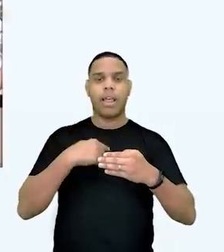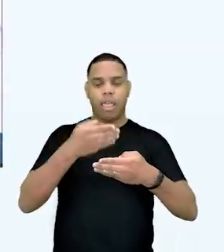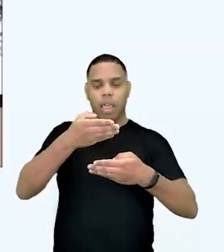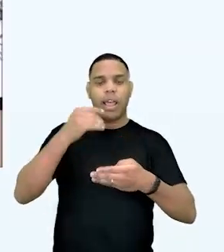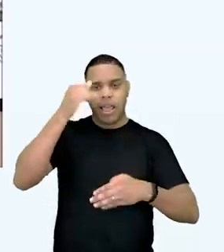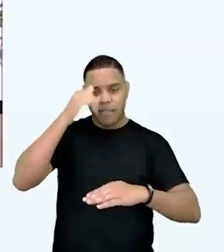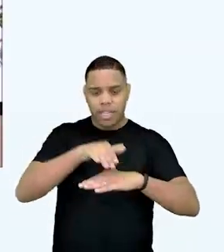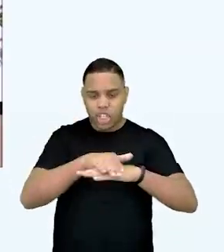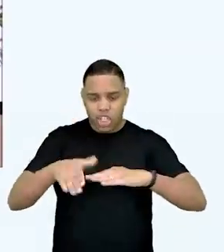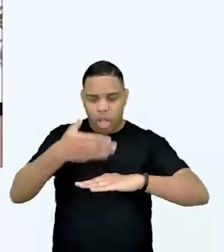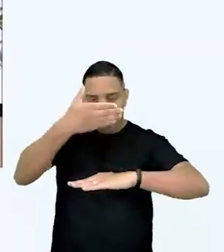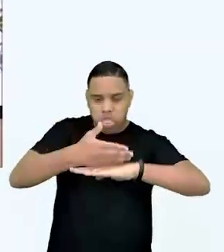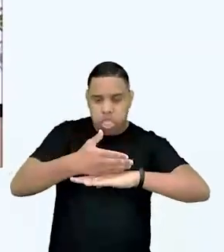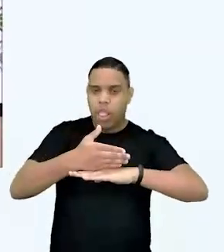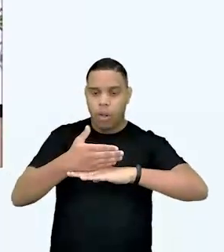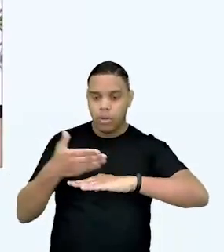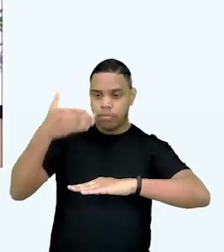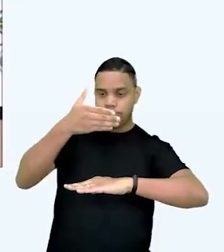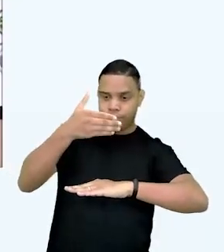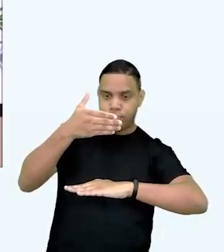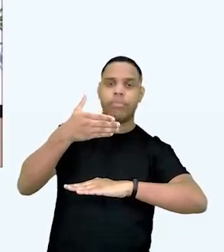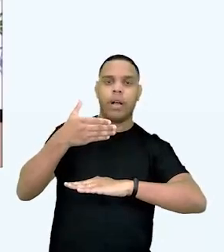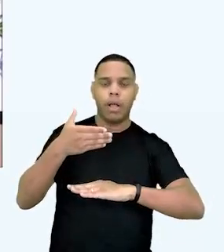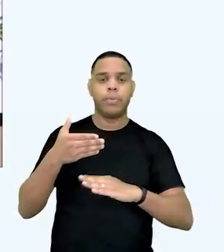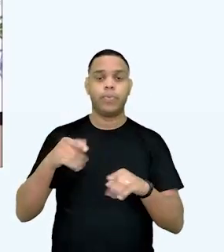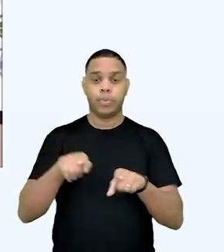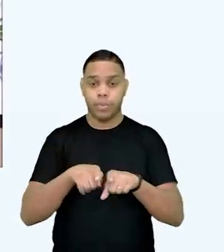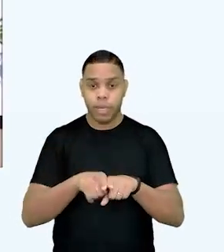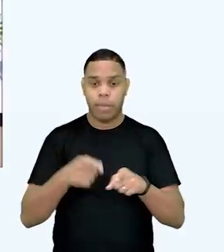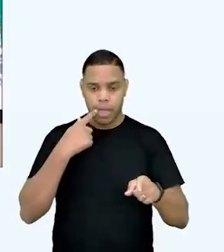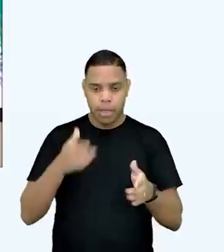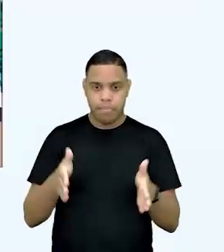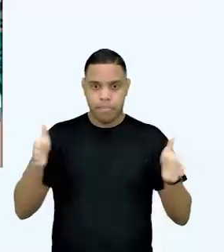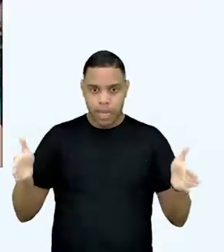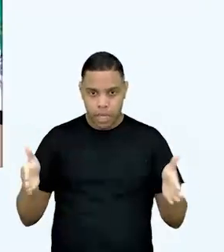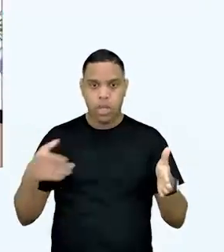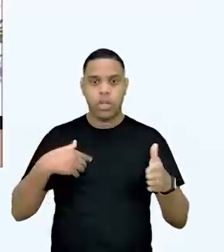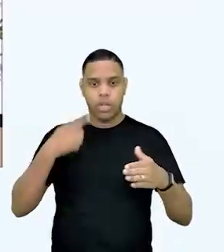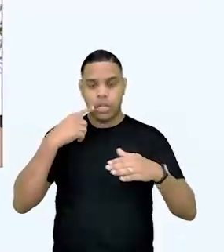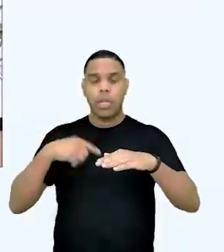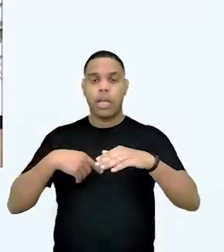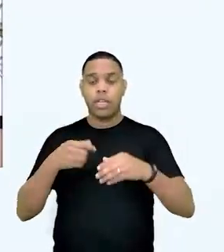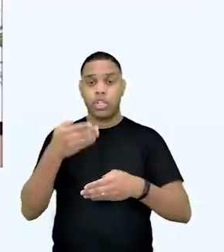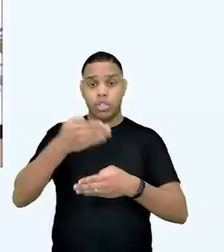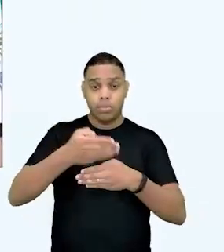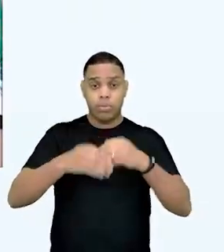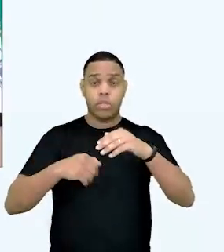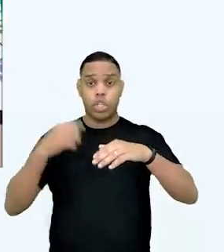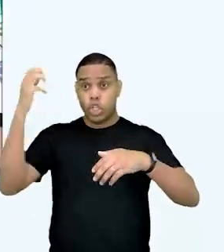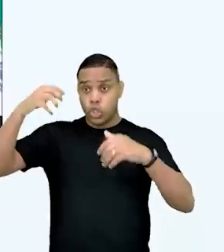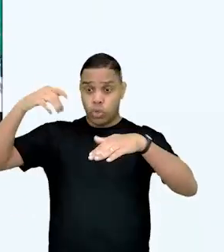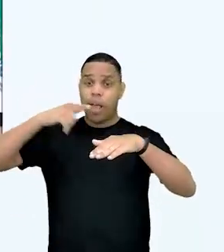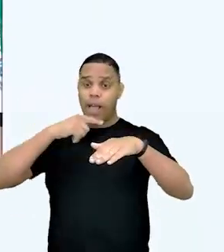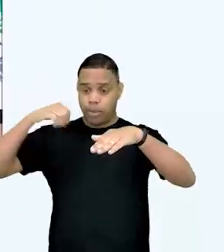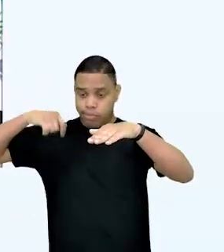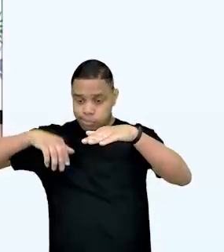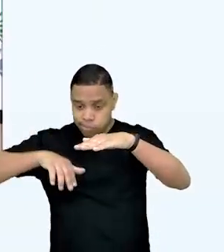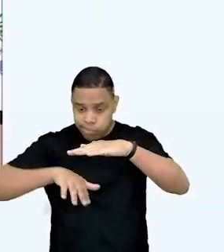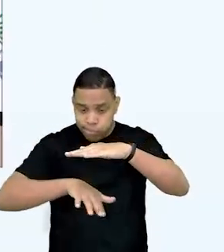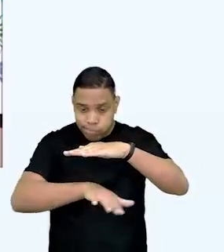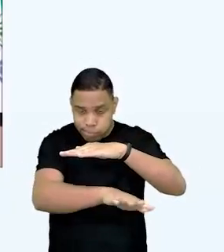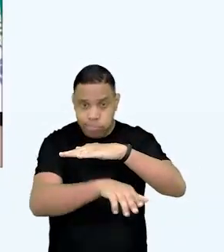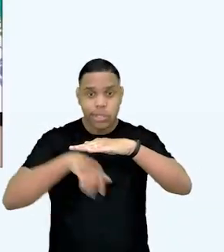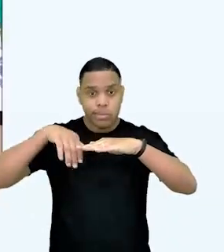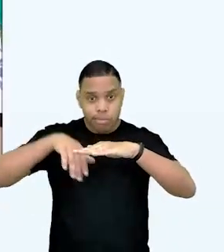do solo. Sim. E também fazer um telhado com um beiral mais maior, né? Para a chuva não bater direto na parede. Para sim. Fazer um reboco